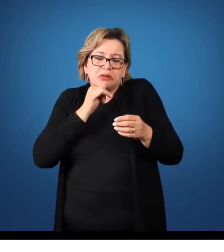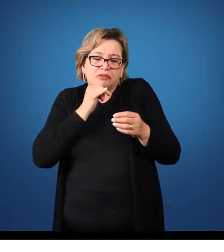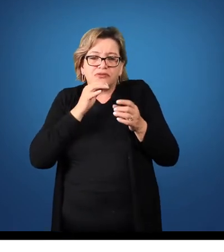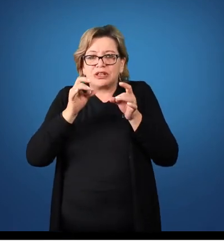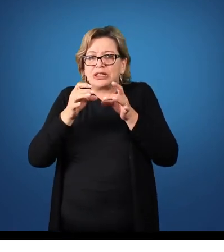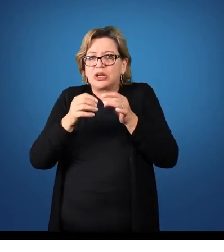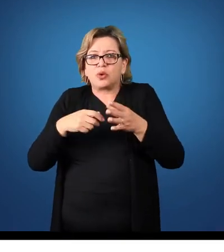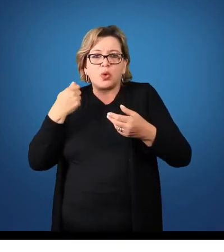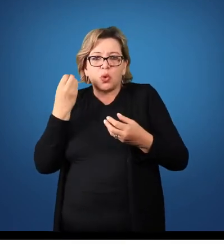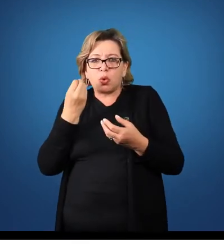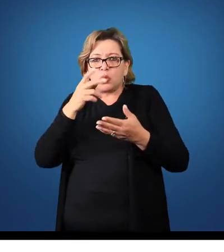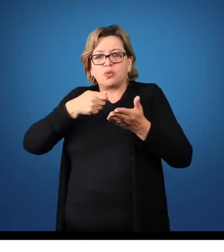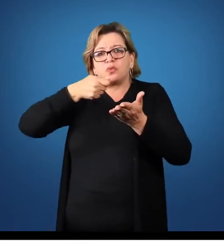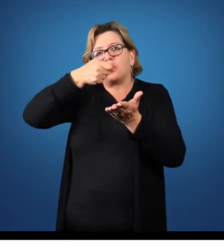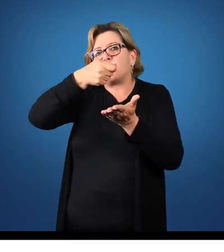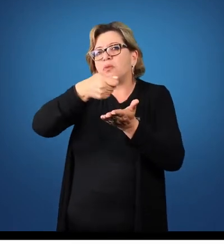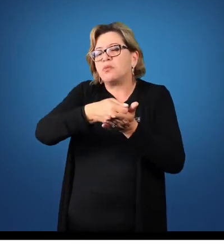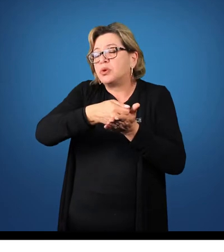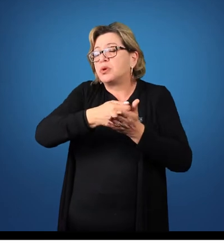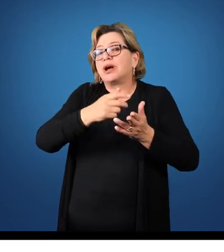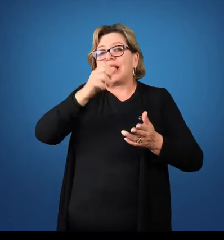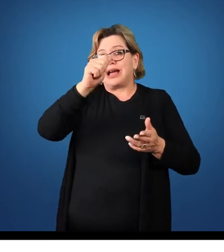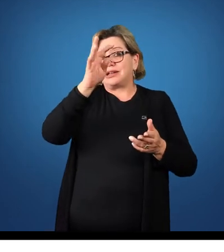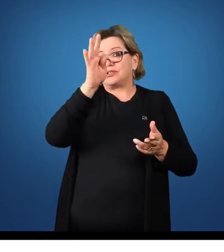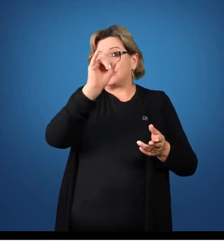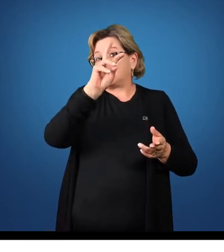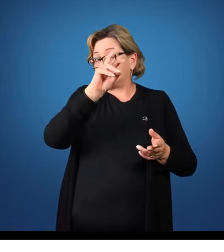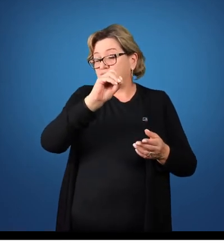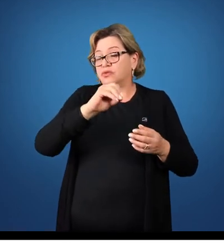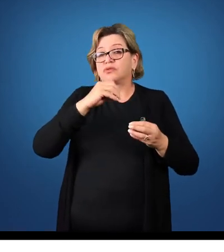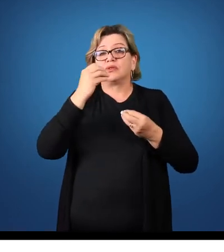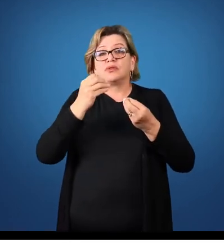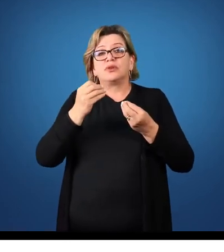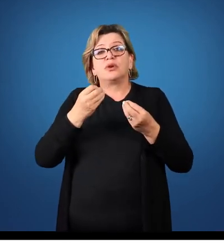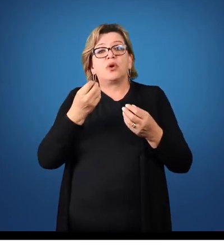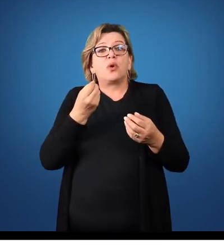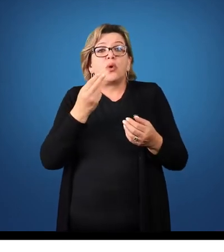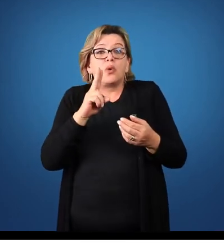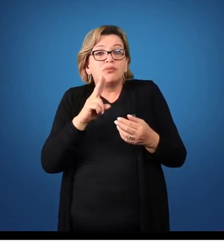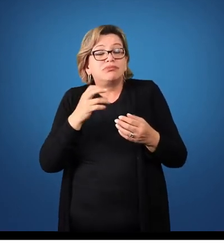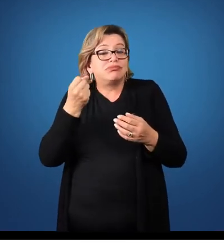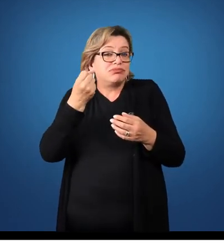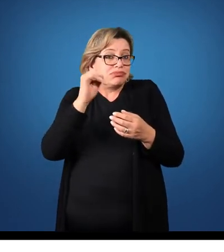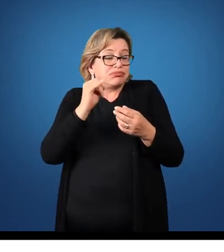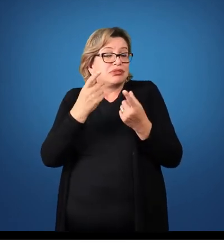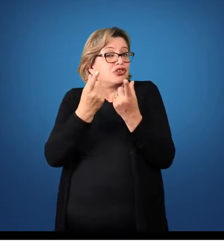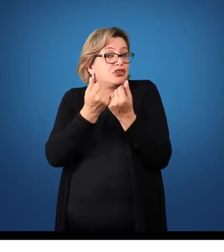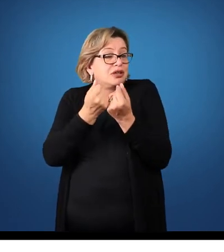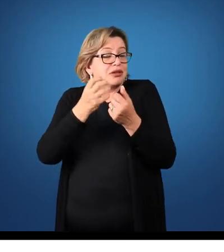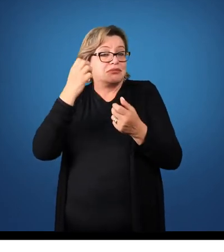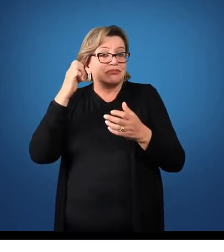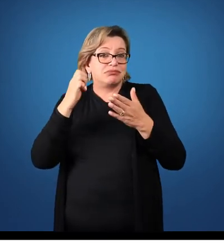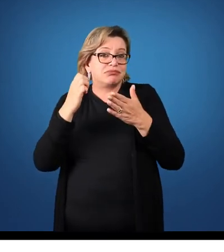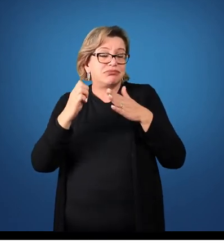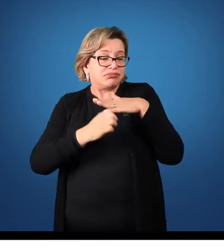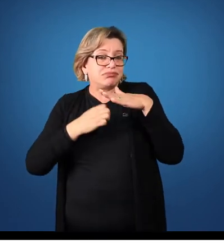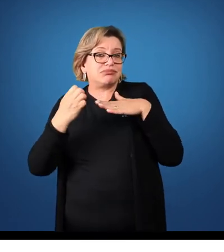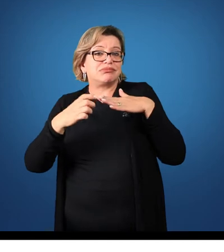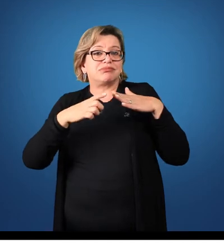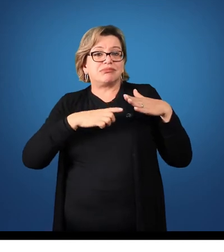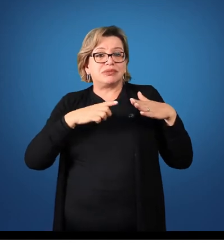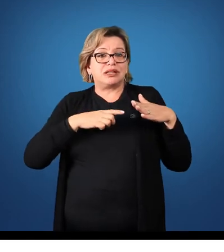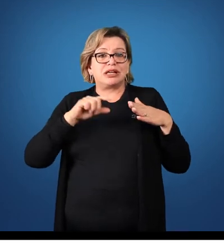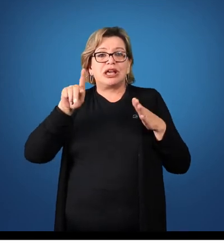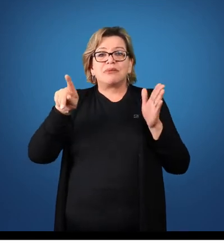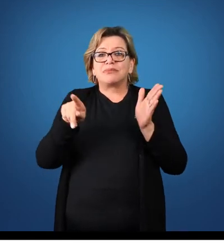permanente ou outro tipo de investimento que a empresa pode fazer, ou se o recurso que a empresa tem provém de